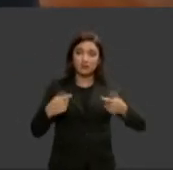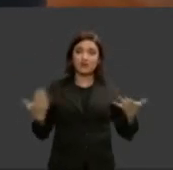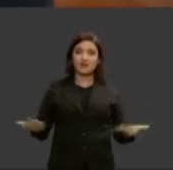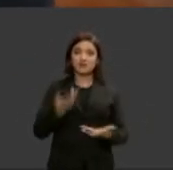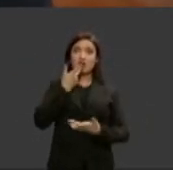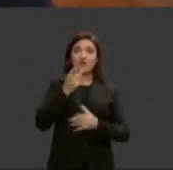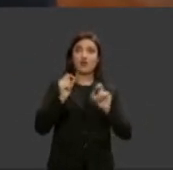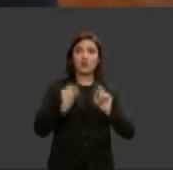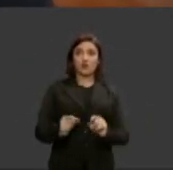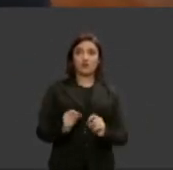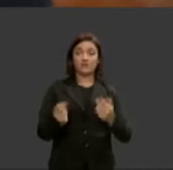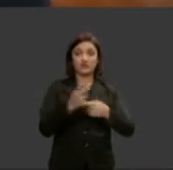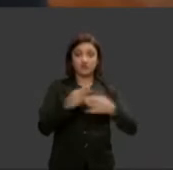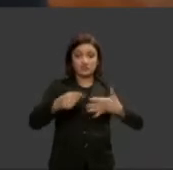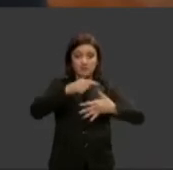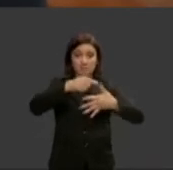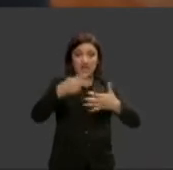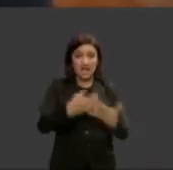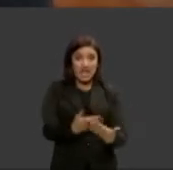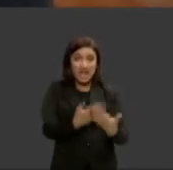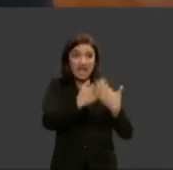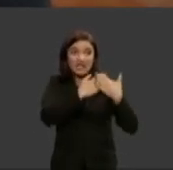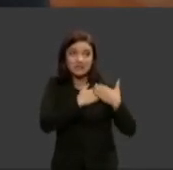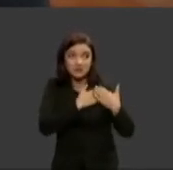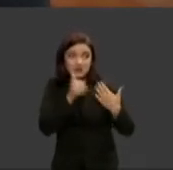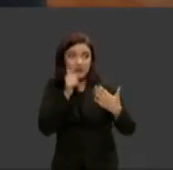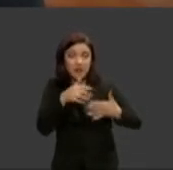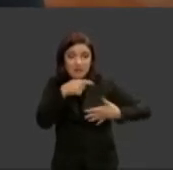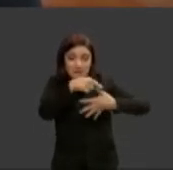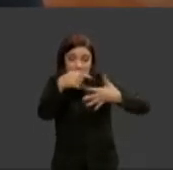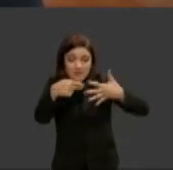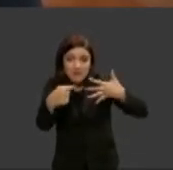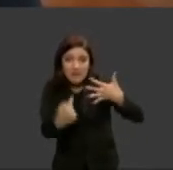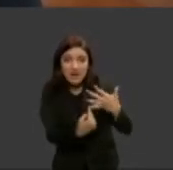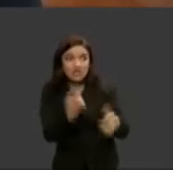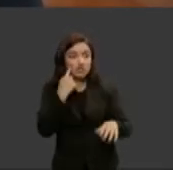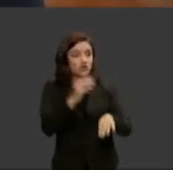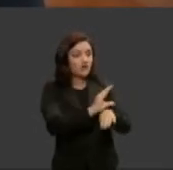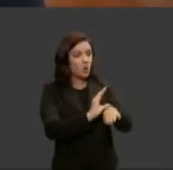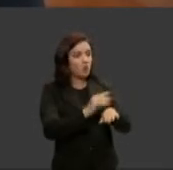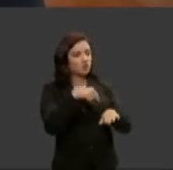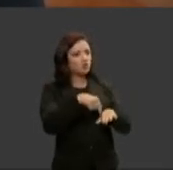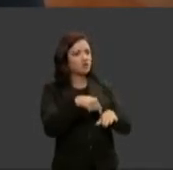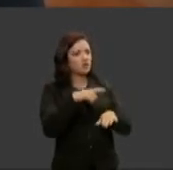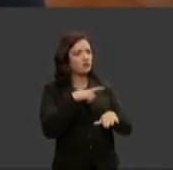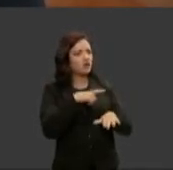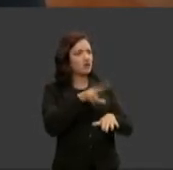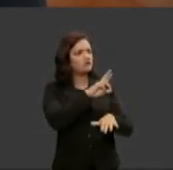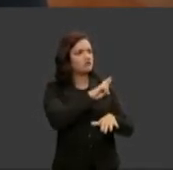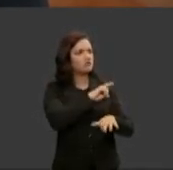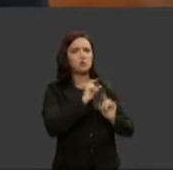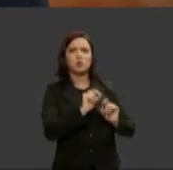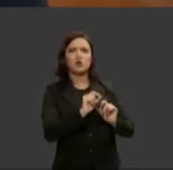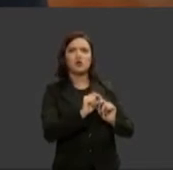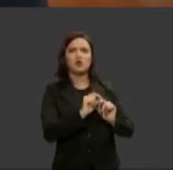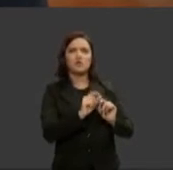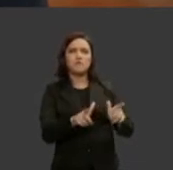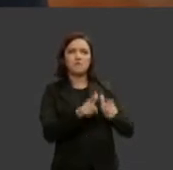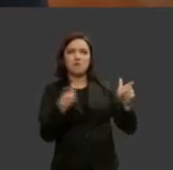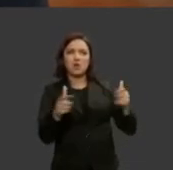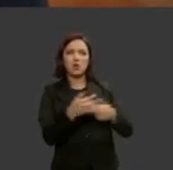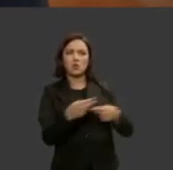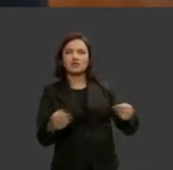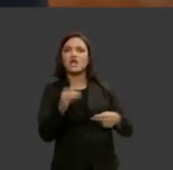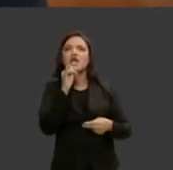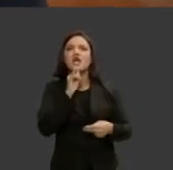tarefas quando a gente fala das obrigações que estão lá na Constituição a gente ainda tem uma situação interessante porque muitas obrigações como por exemplo